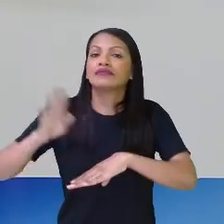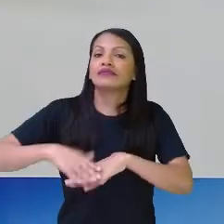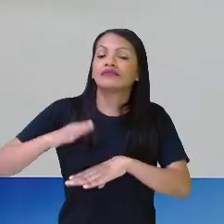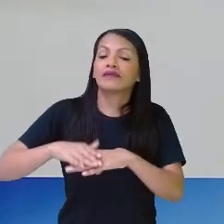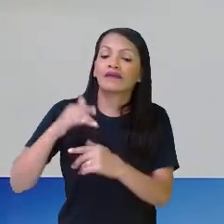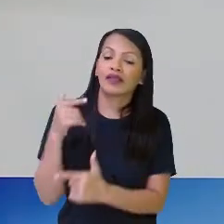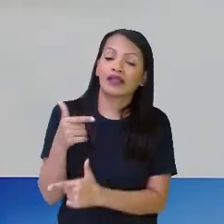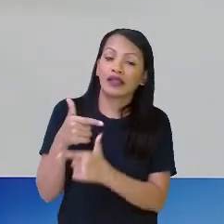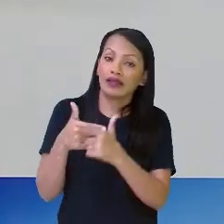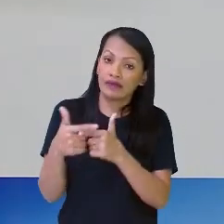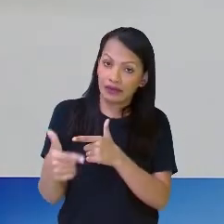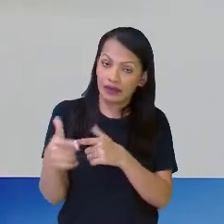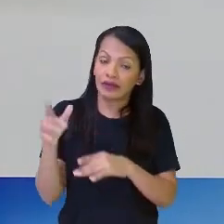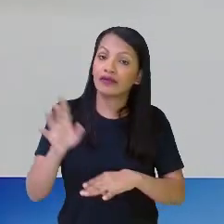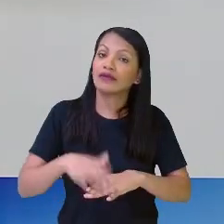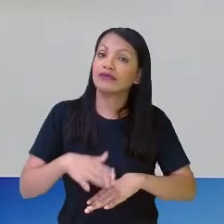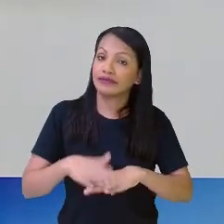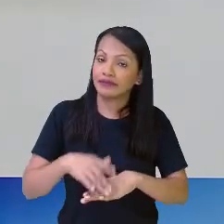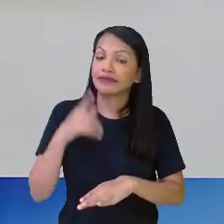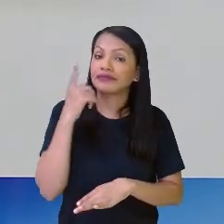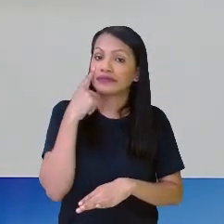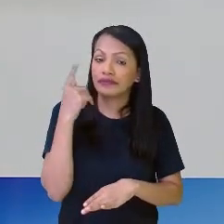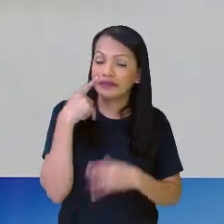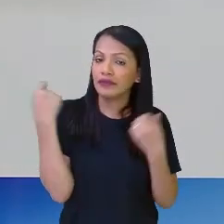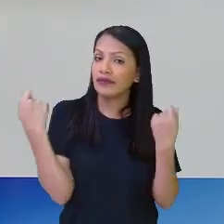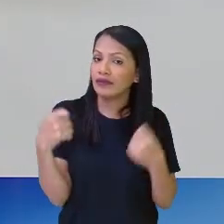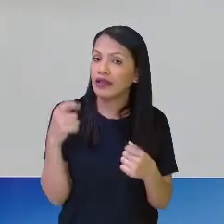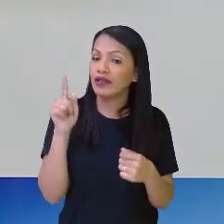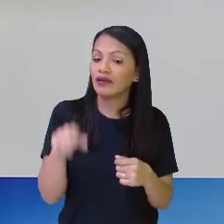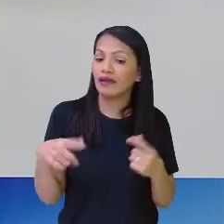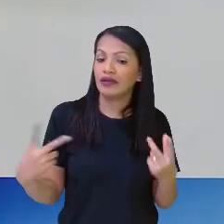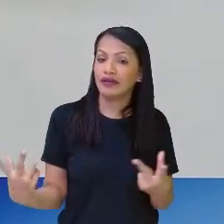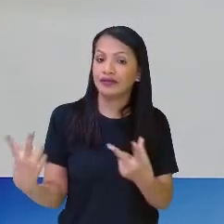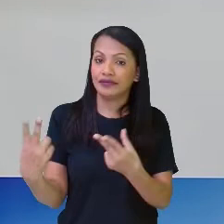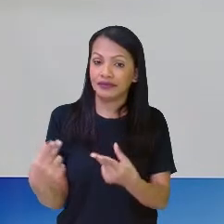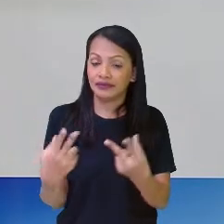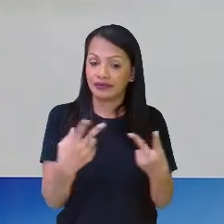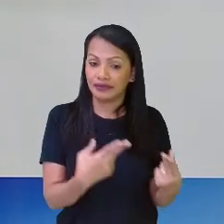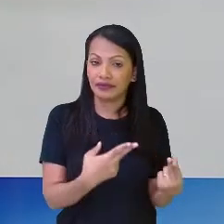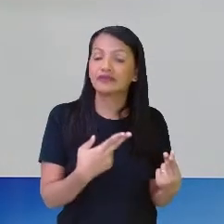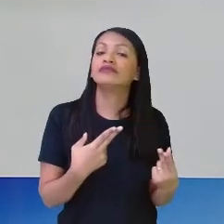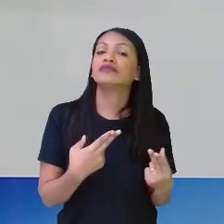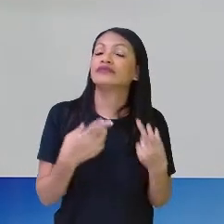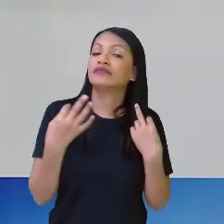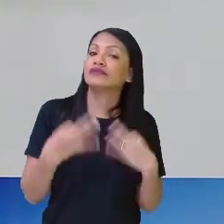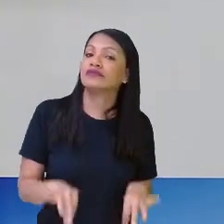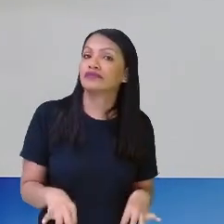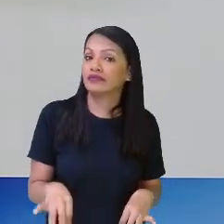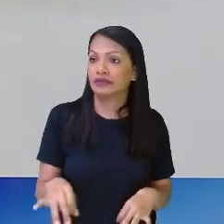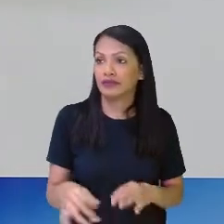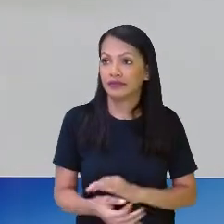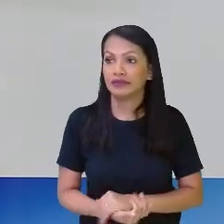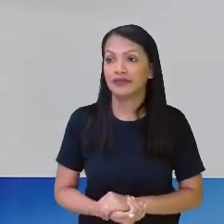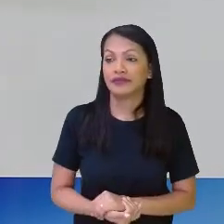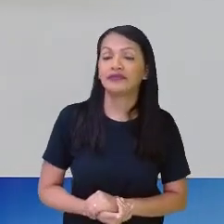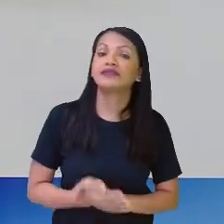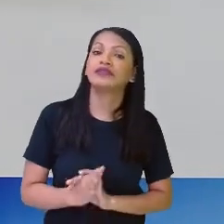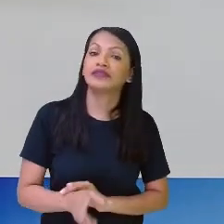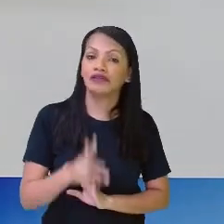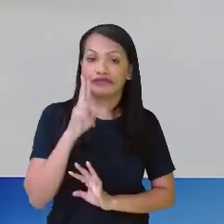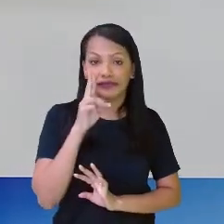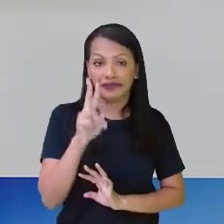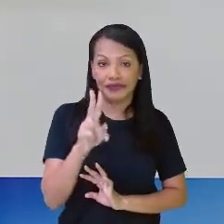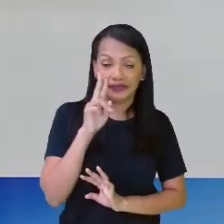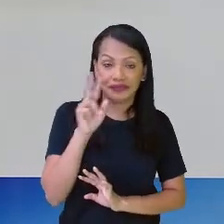divisão na matemática, as partes precisam ser divididas de forma iguais, tá bom? Como vocês estão